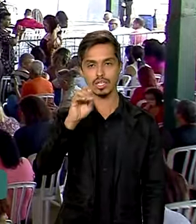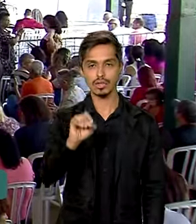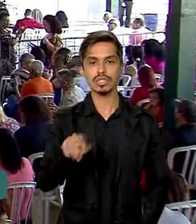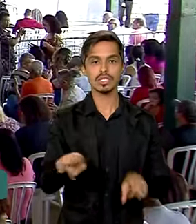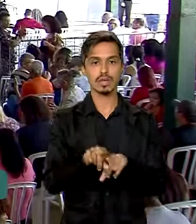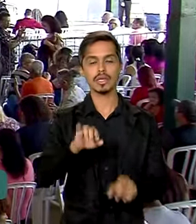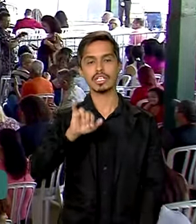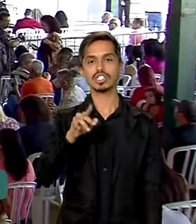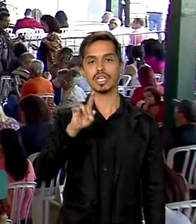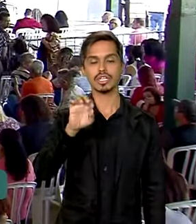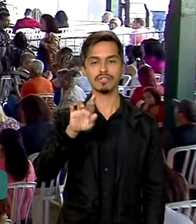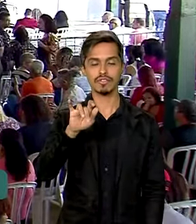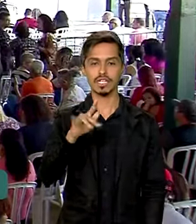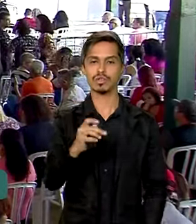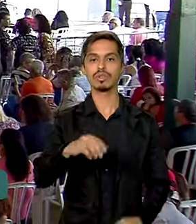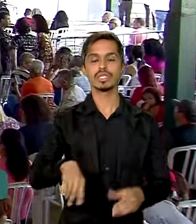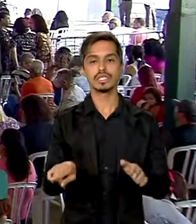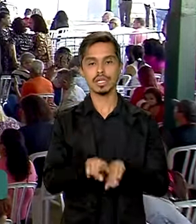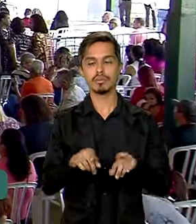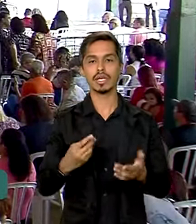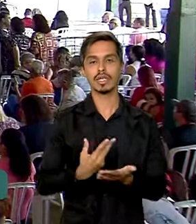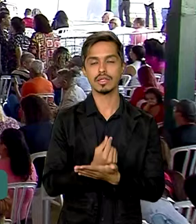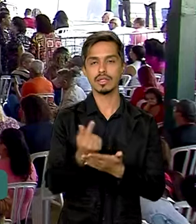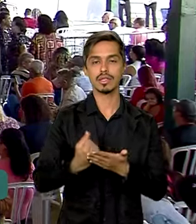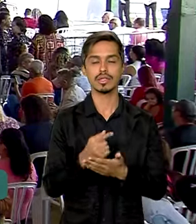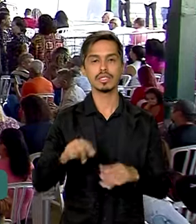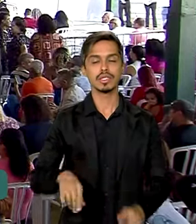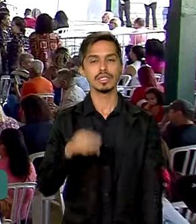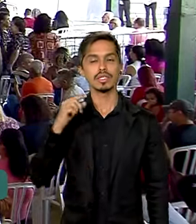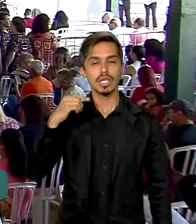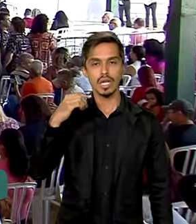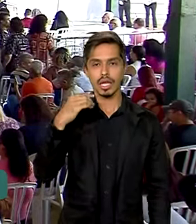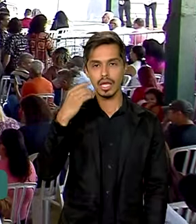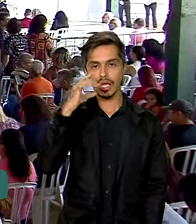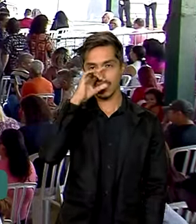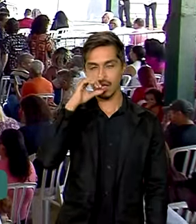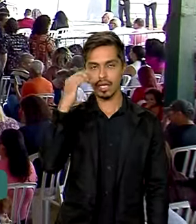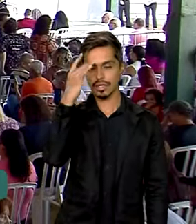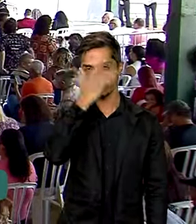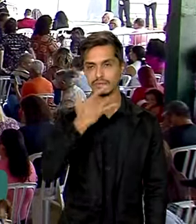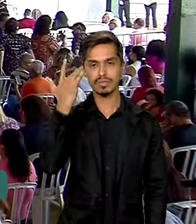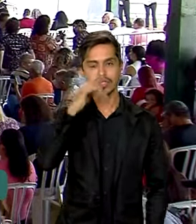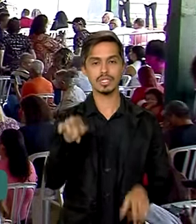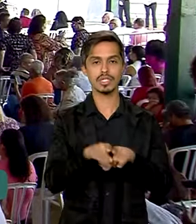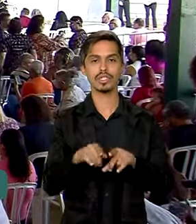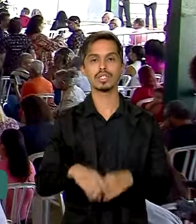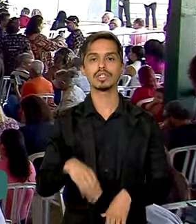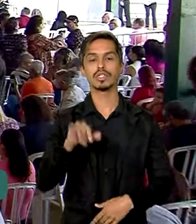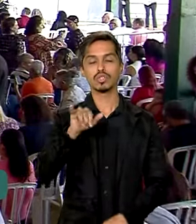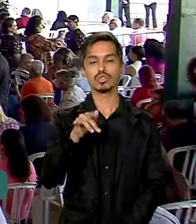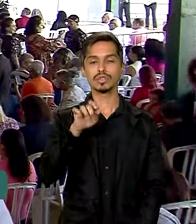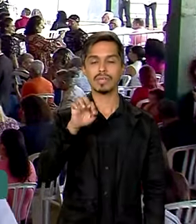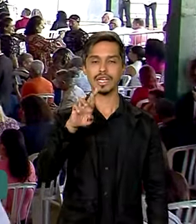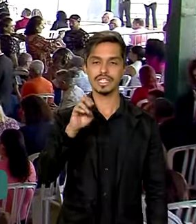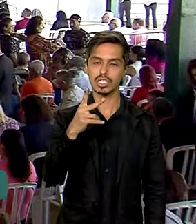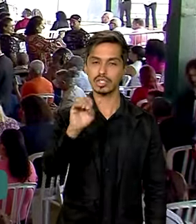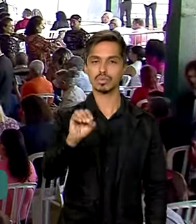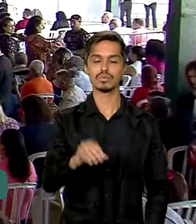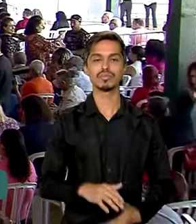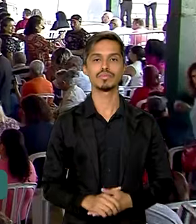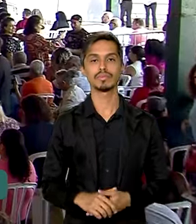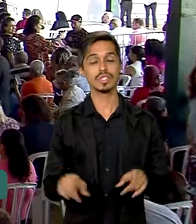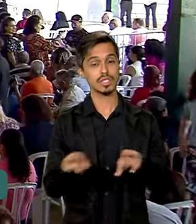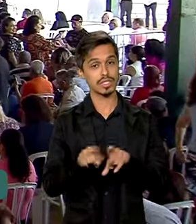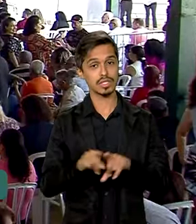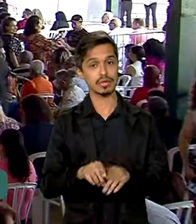Filho, da Fazenda Fernando Haddad, do Trabalho e Emprego Luiz Marinho e do empreendedorismo Márcio França. E, claro,